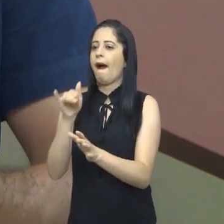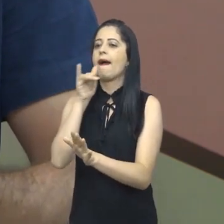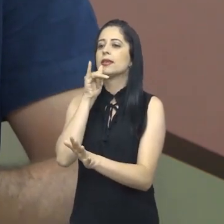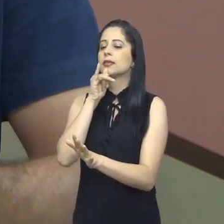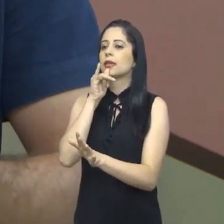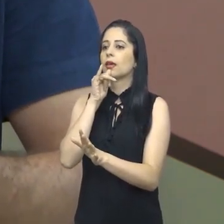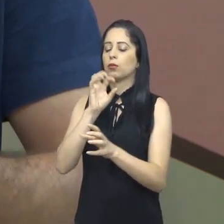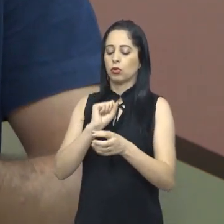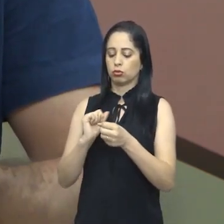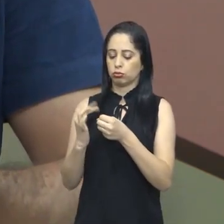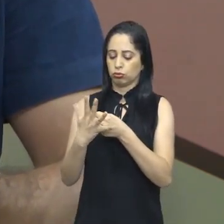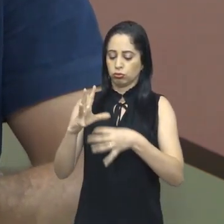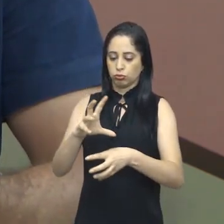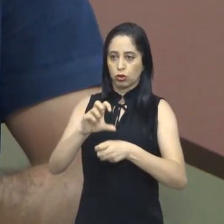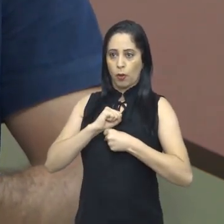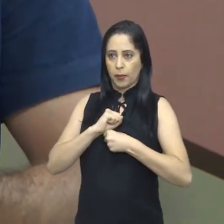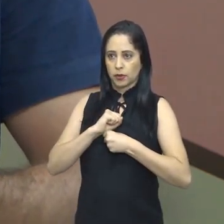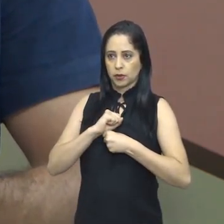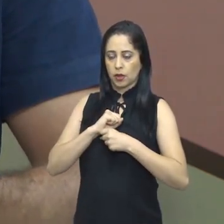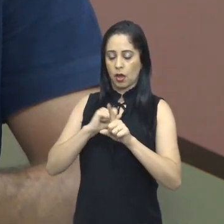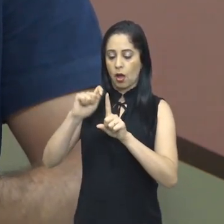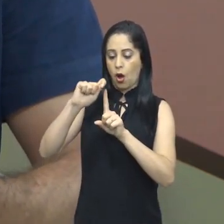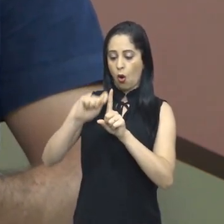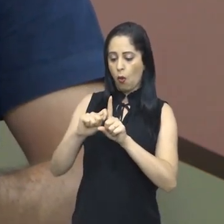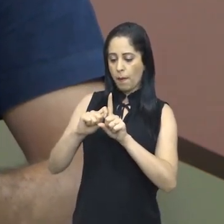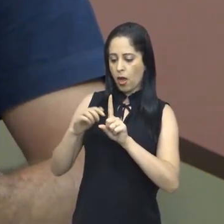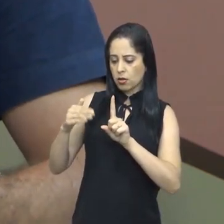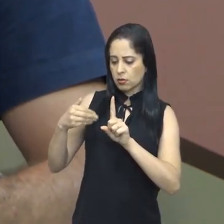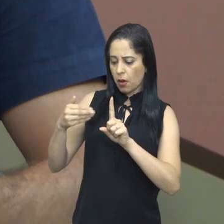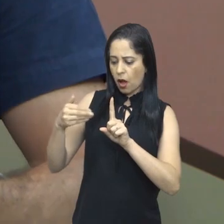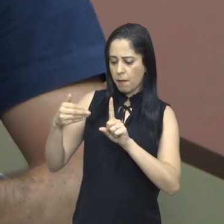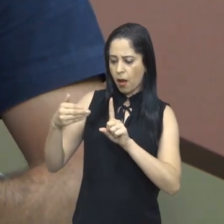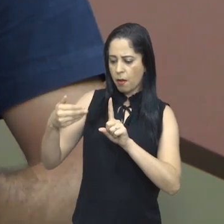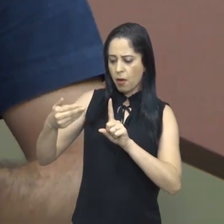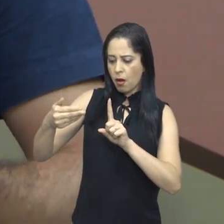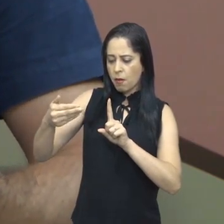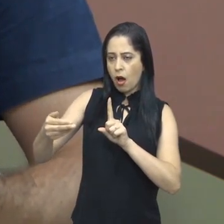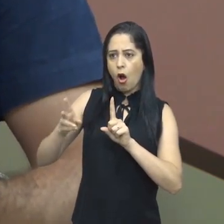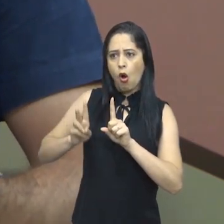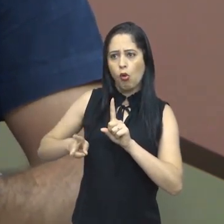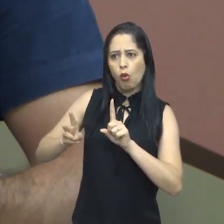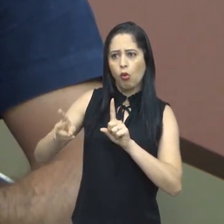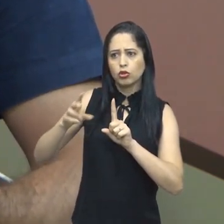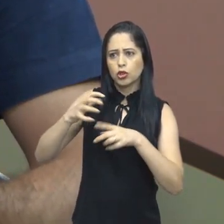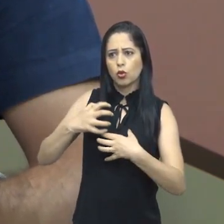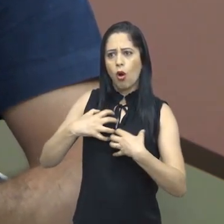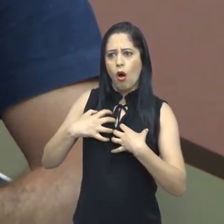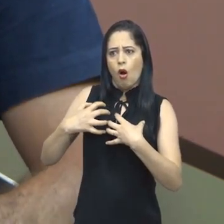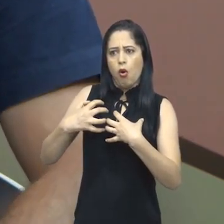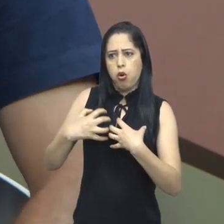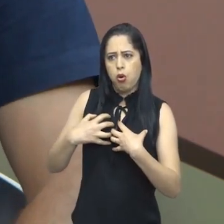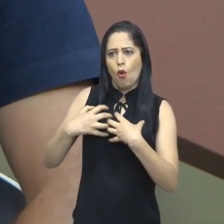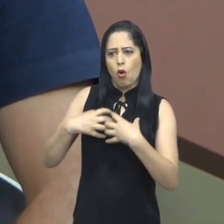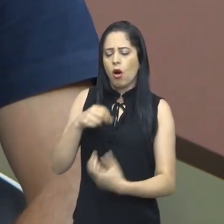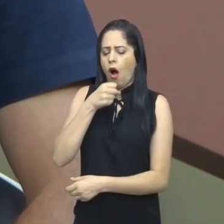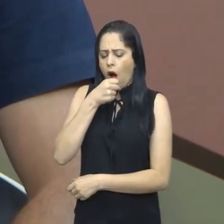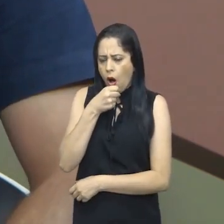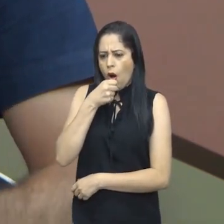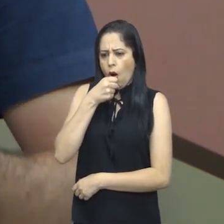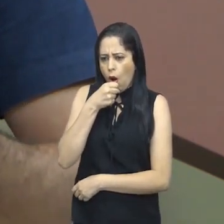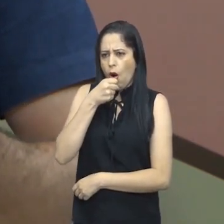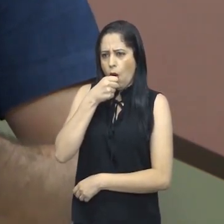mês depois do Covid, tiverem sintomas, principalmente de fadiga, que a gente descreveu, fadiga, falta de ar, uma tosse que não passa,